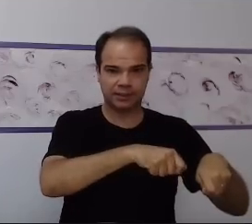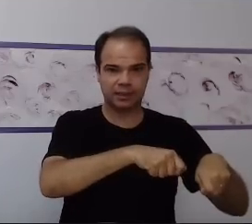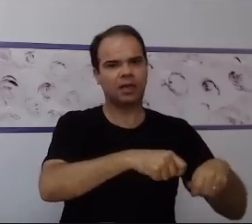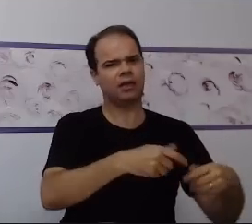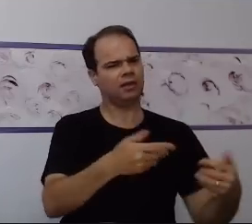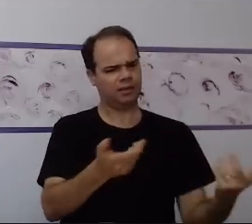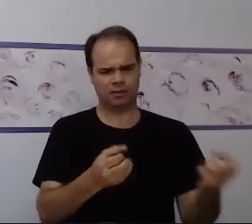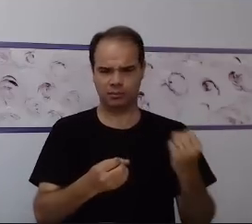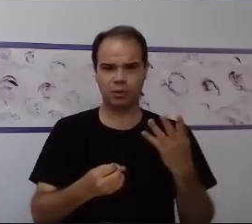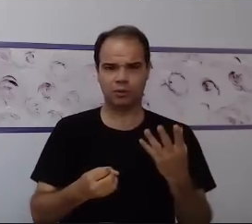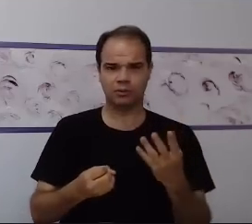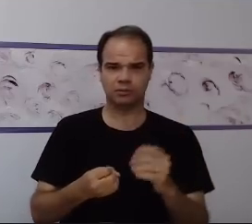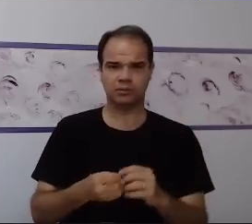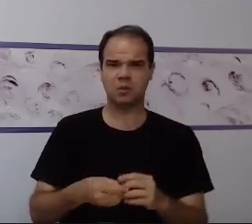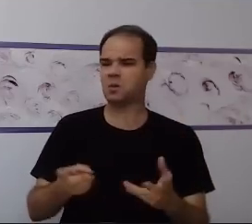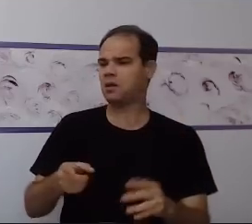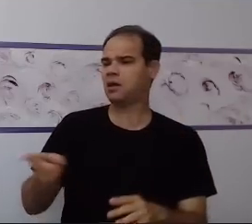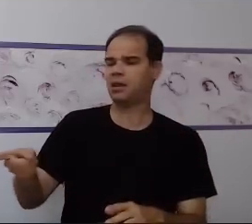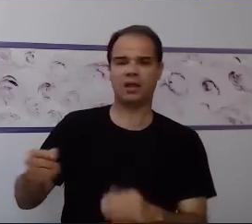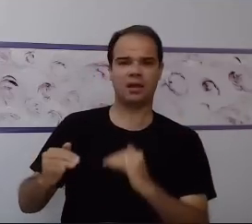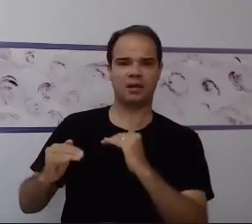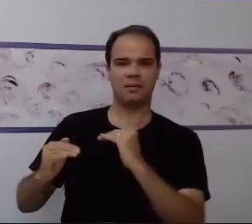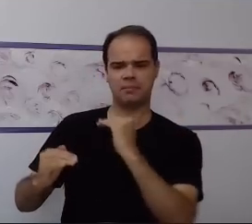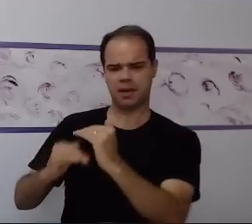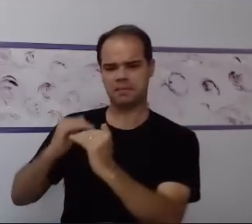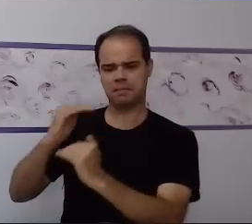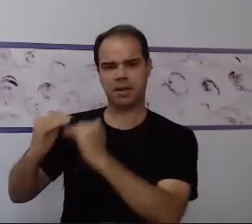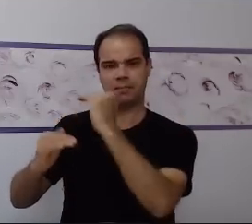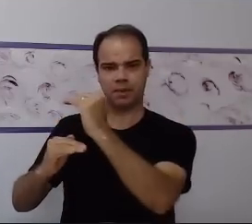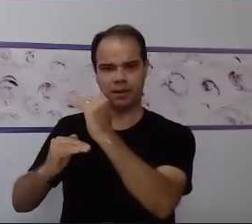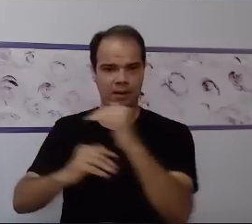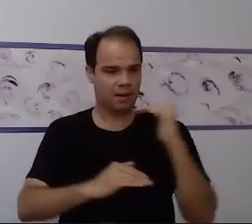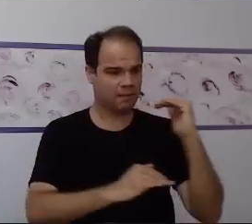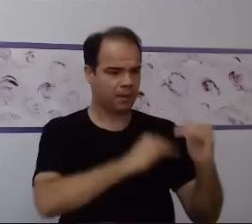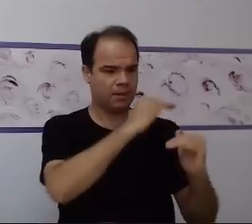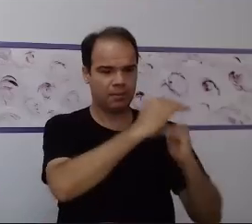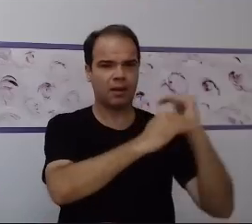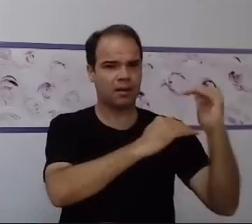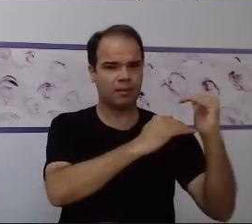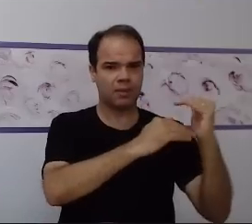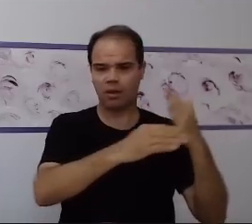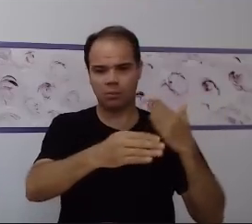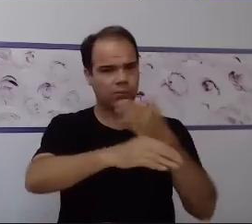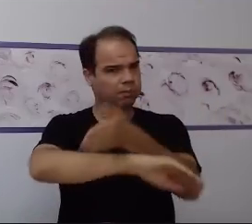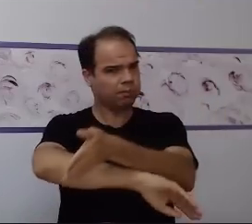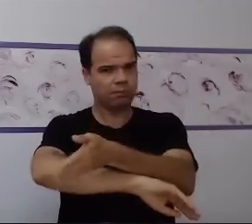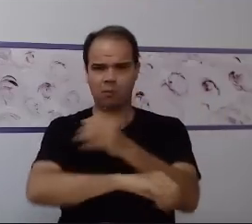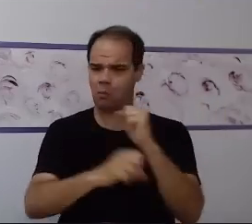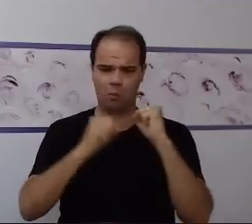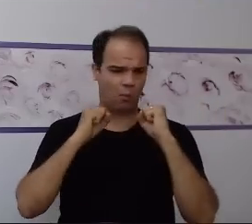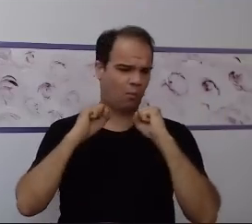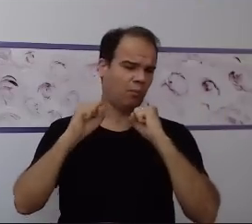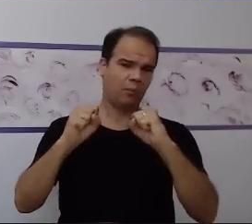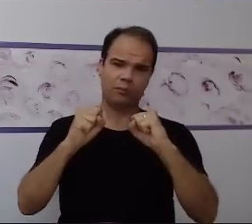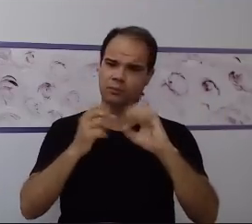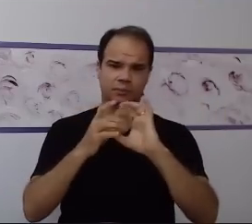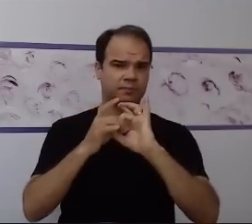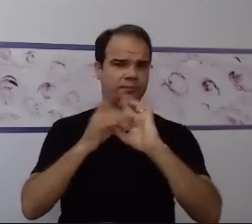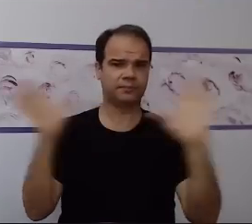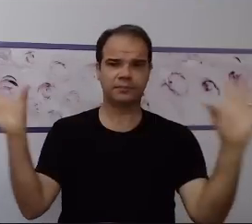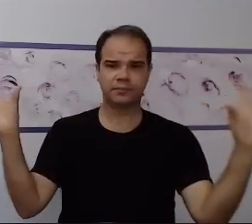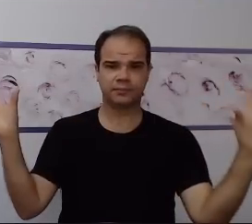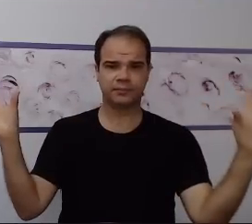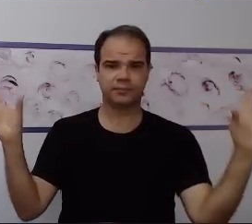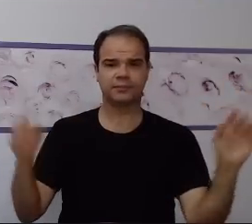Ele teve um avanço, né? Ele teve um avanço dentro da situação específica que ele apresenta. Então, a